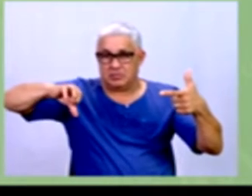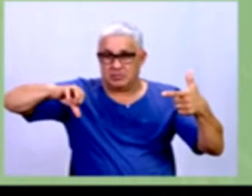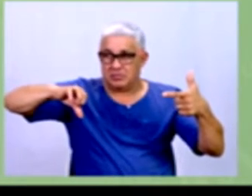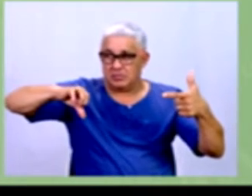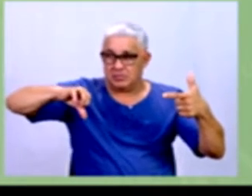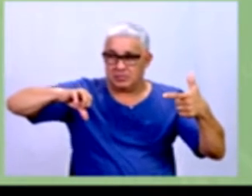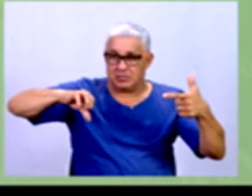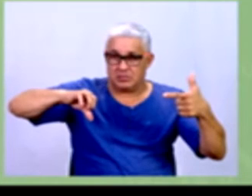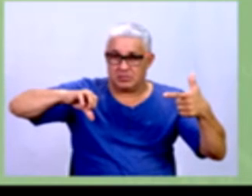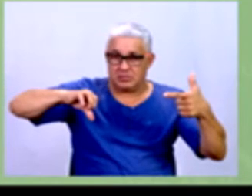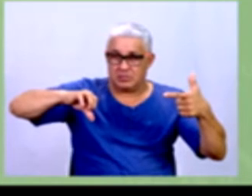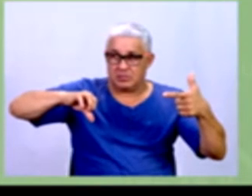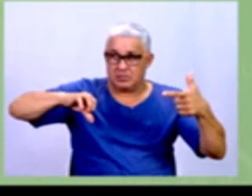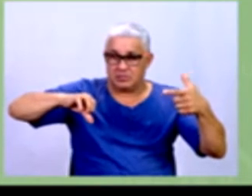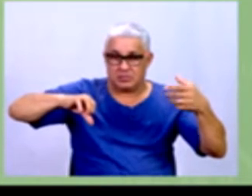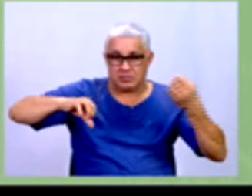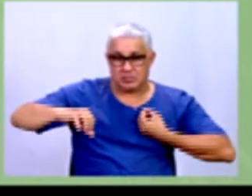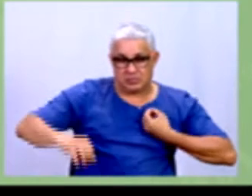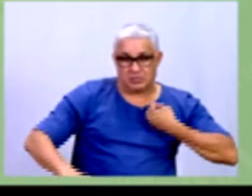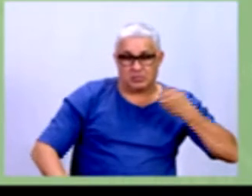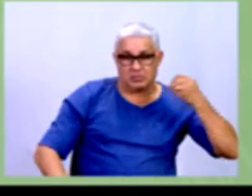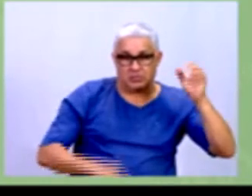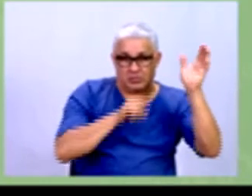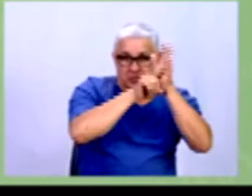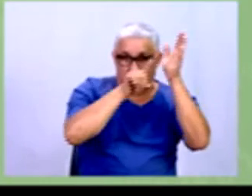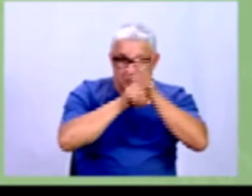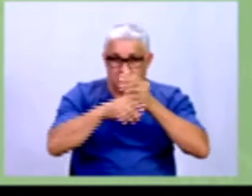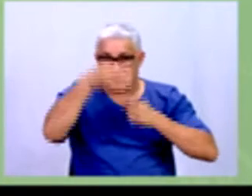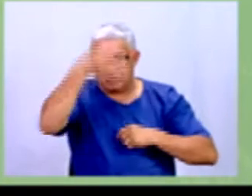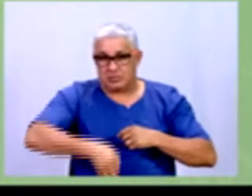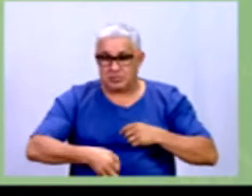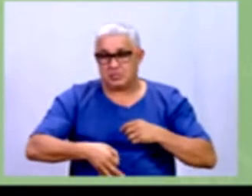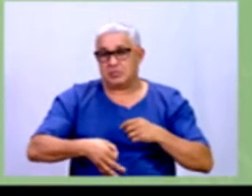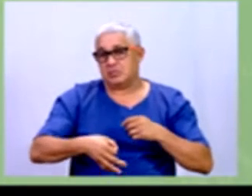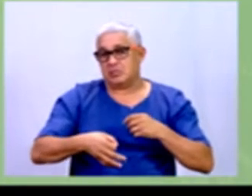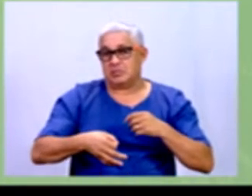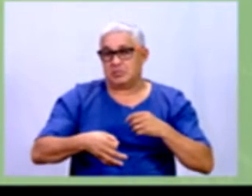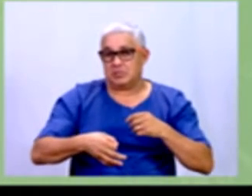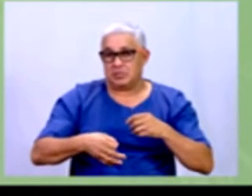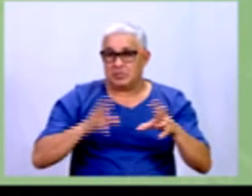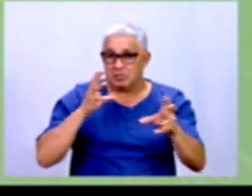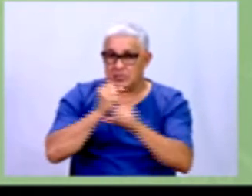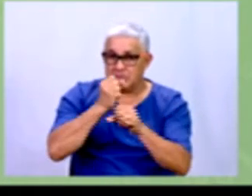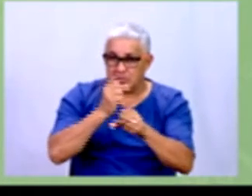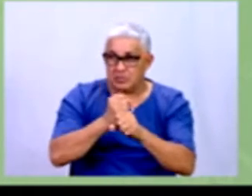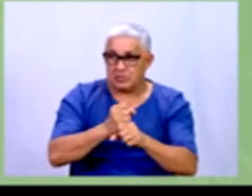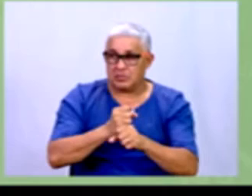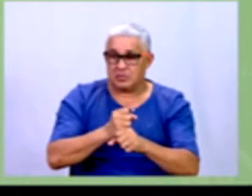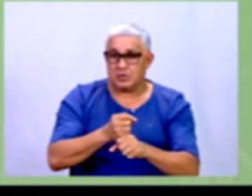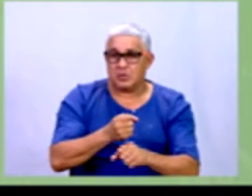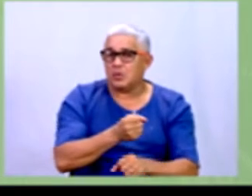a razão entre o número de questões acertadas e o número de total de questões é D.